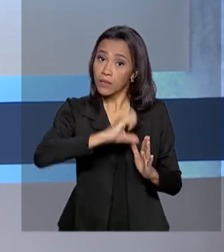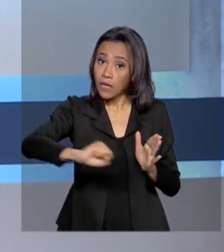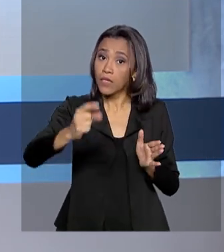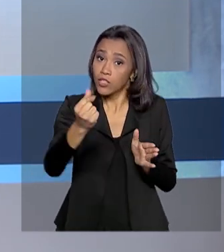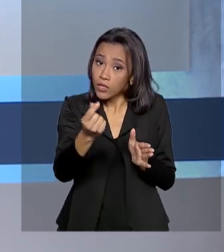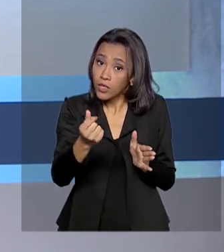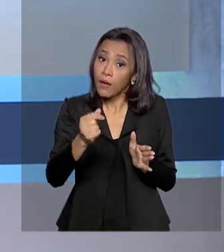normalizada.